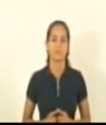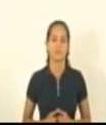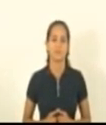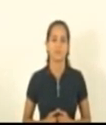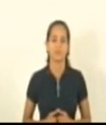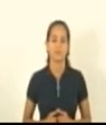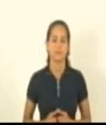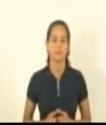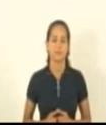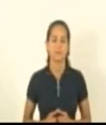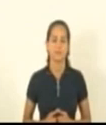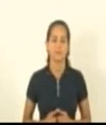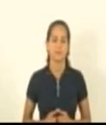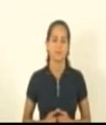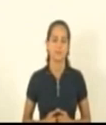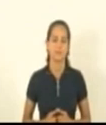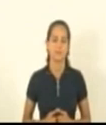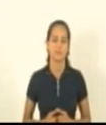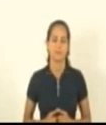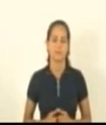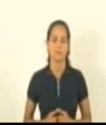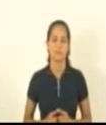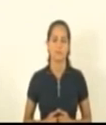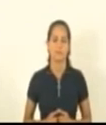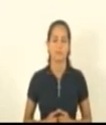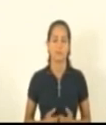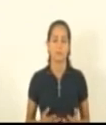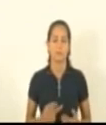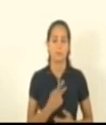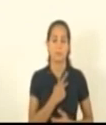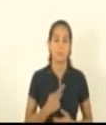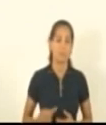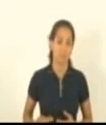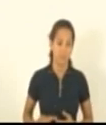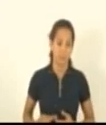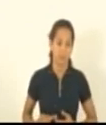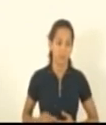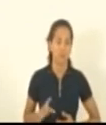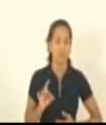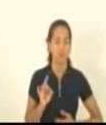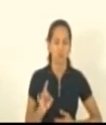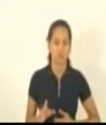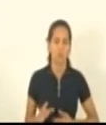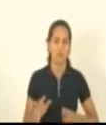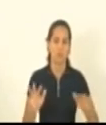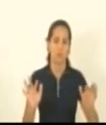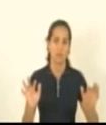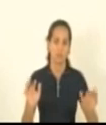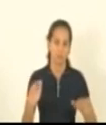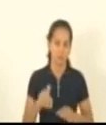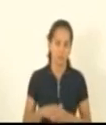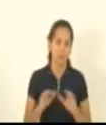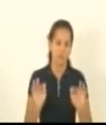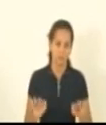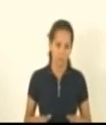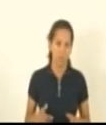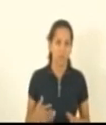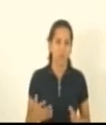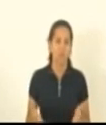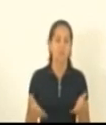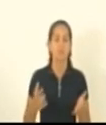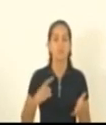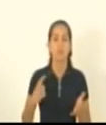justiça e de finanças principalmente a comissão de justiça só para finalizar a votação então aqui nós temos já o registro dos